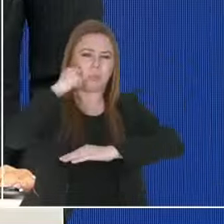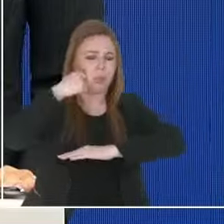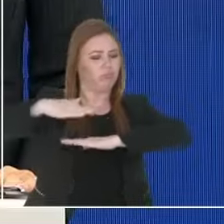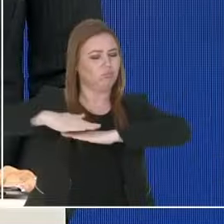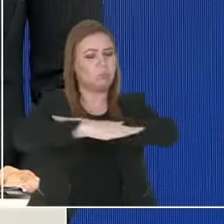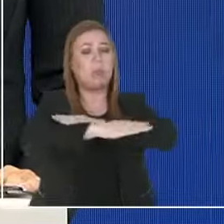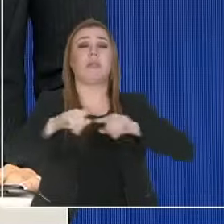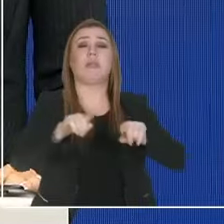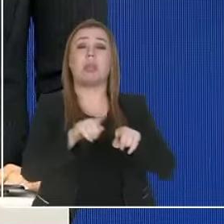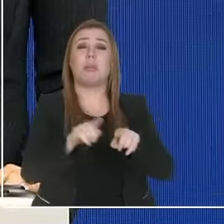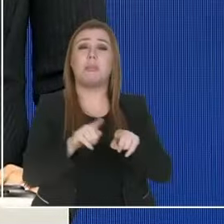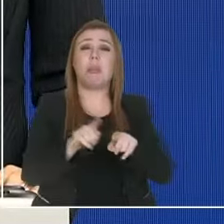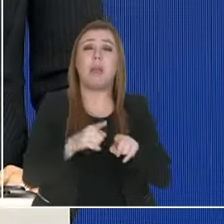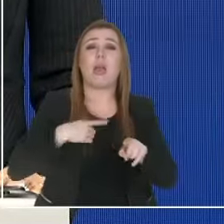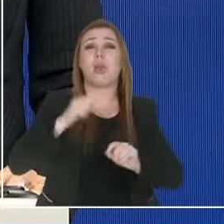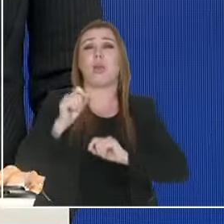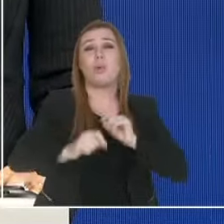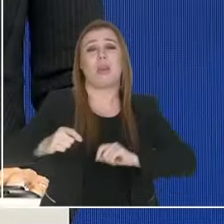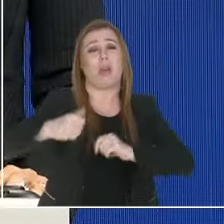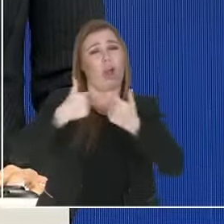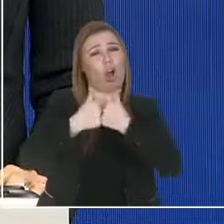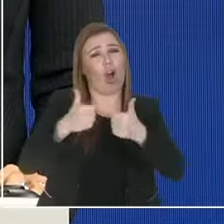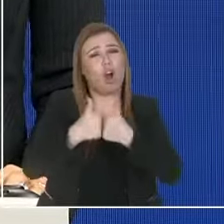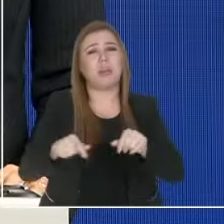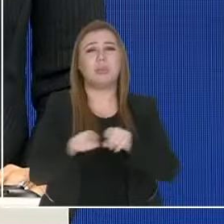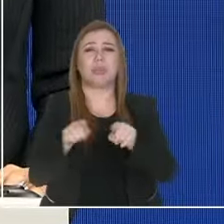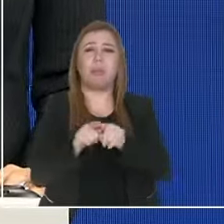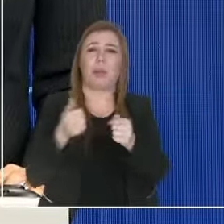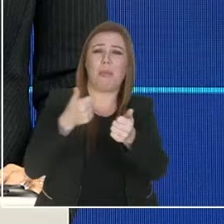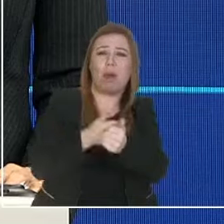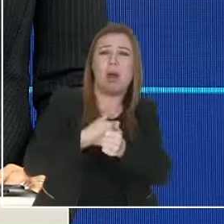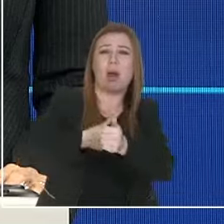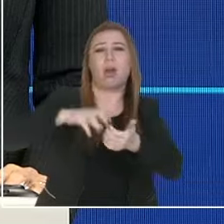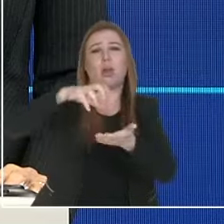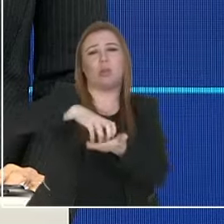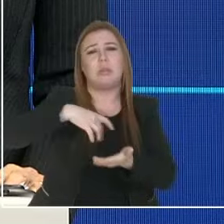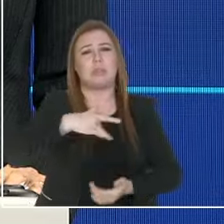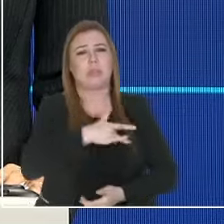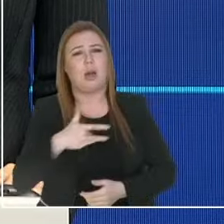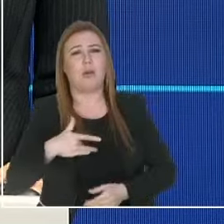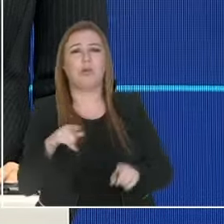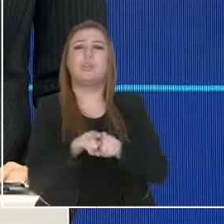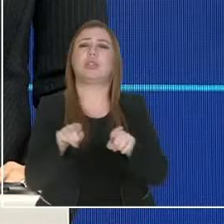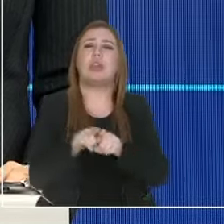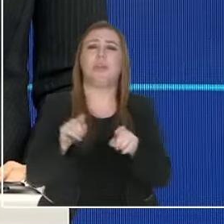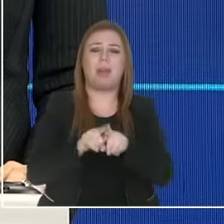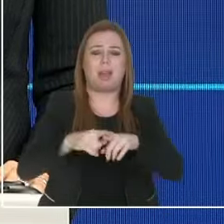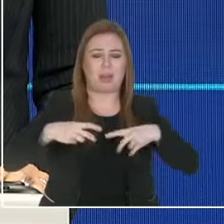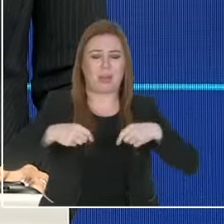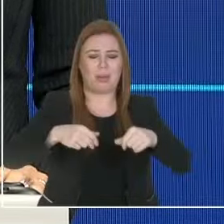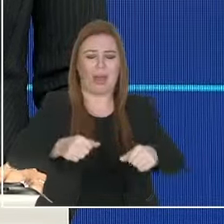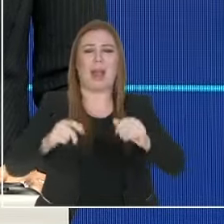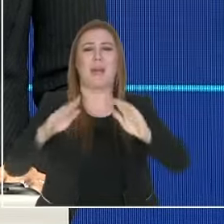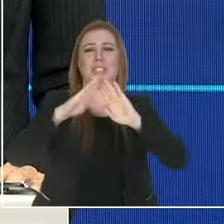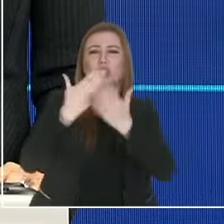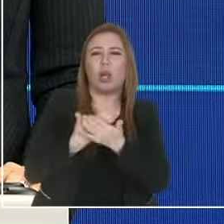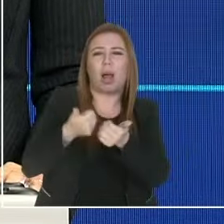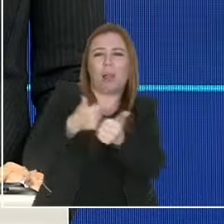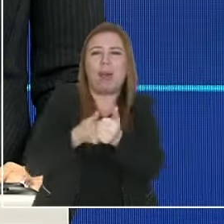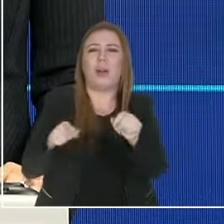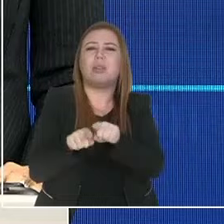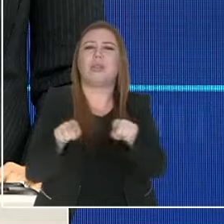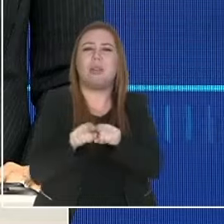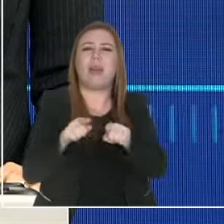ruas de unidade de saúde, de unidades escolares. Estamos acabando com as ruas de terra do município. Isso é qualidade de vida para as